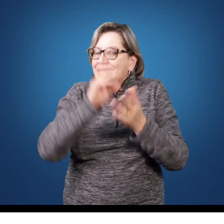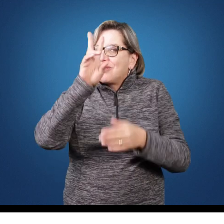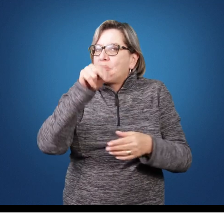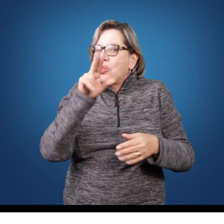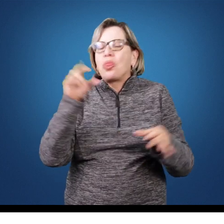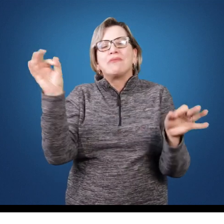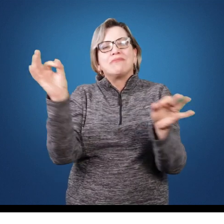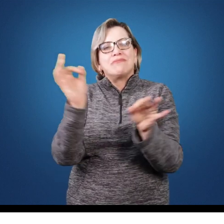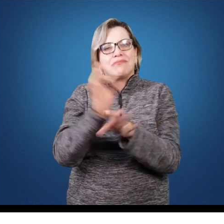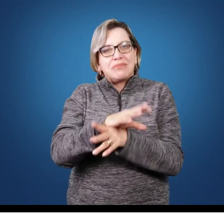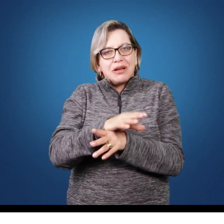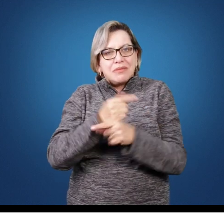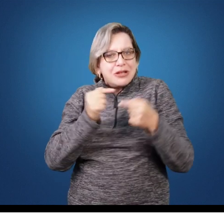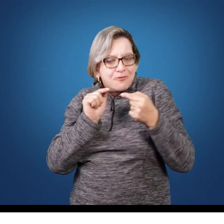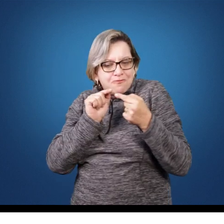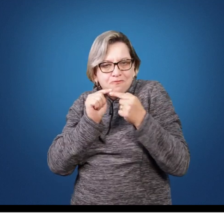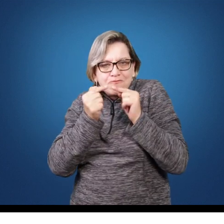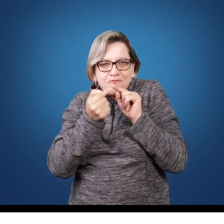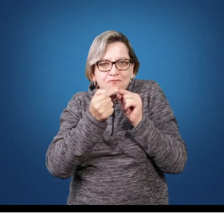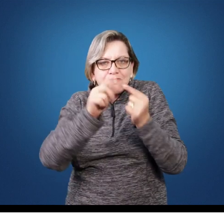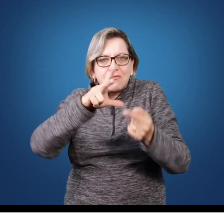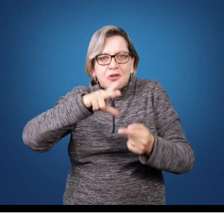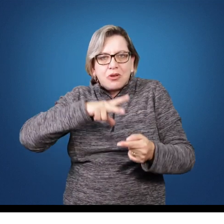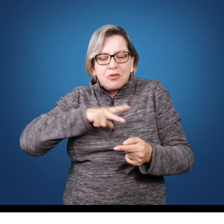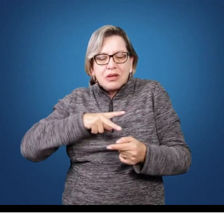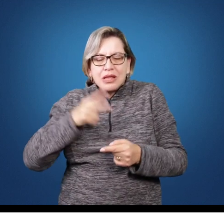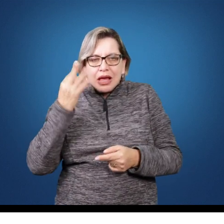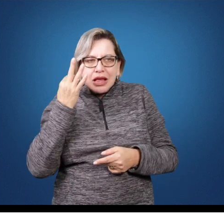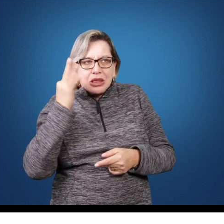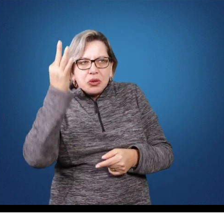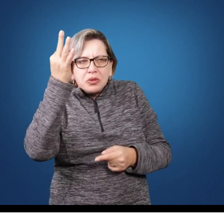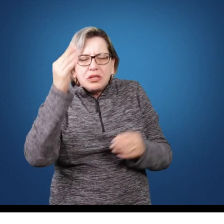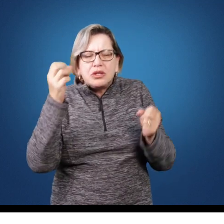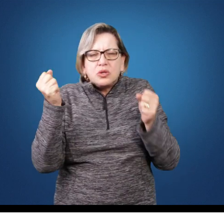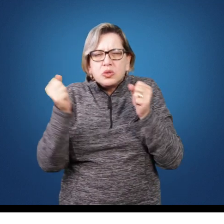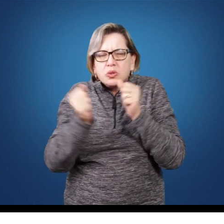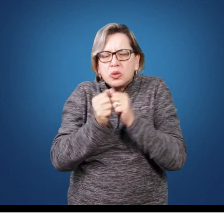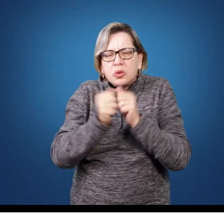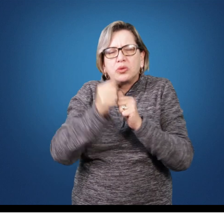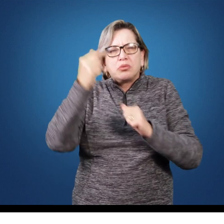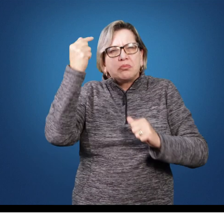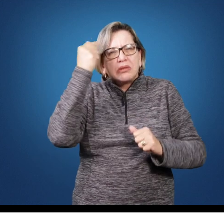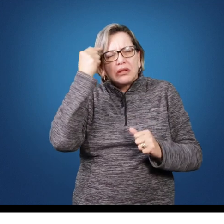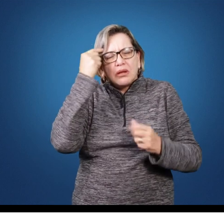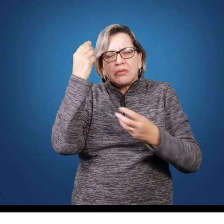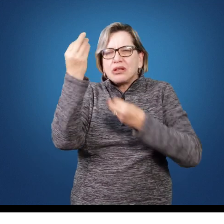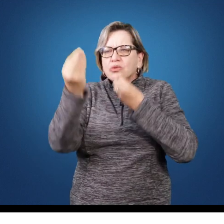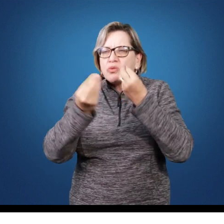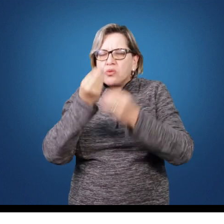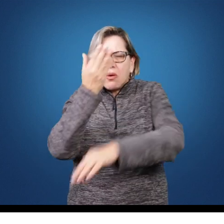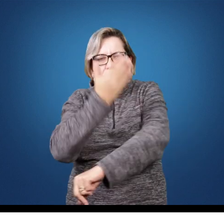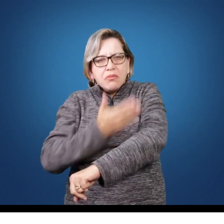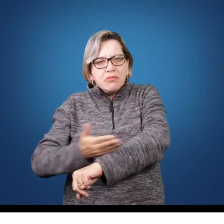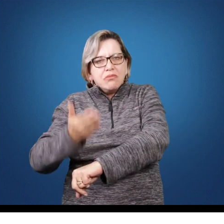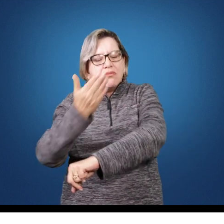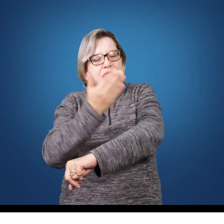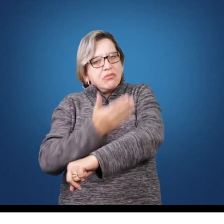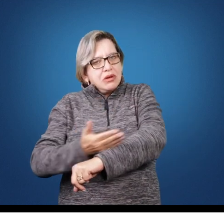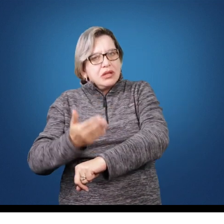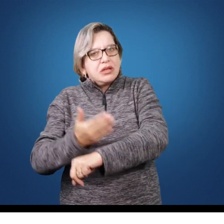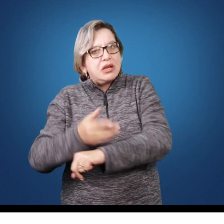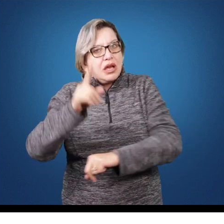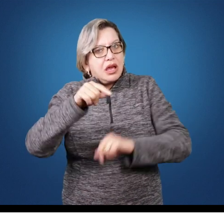fazendo uma combinação particular entre teorias, dados, pensamentos e ações. Então, esse é um outro